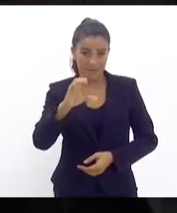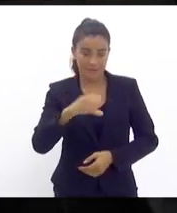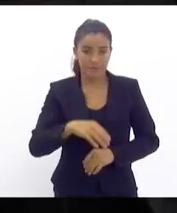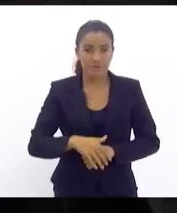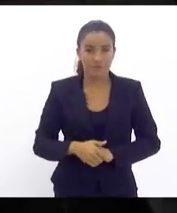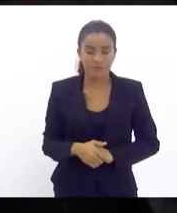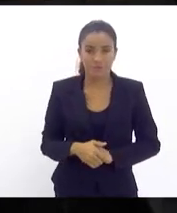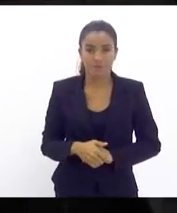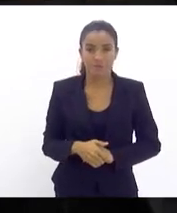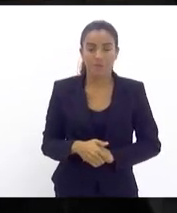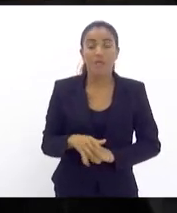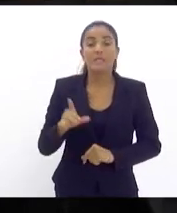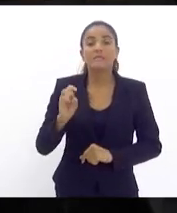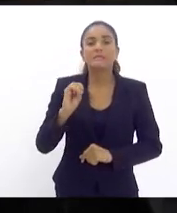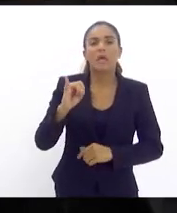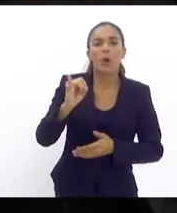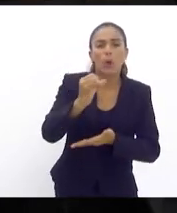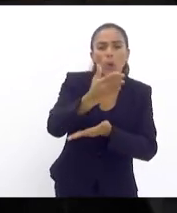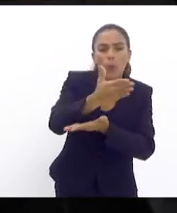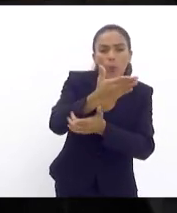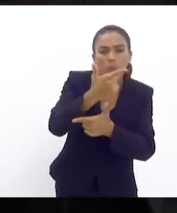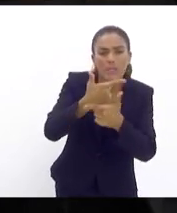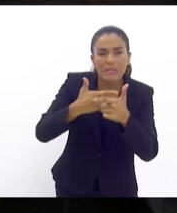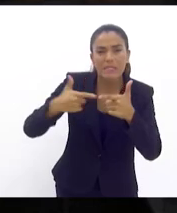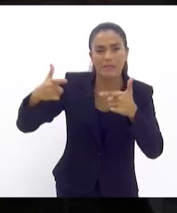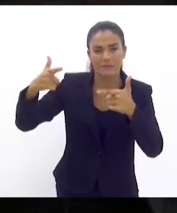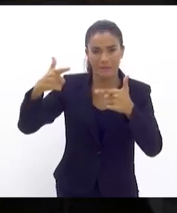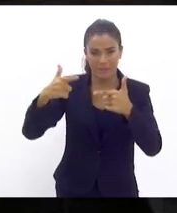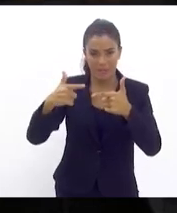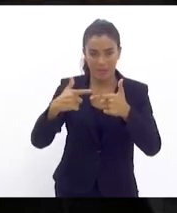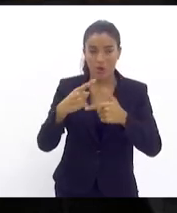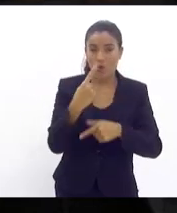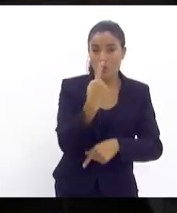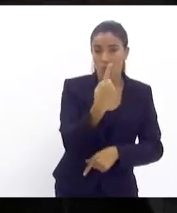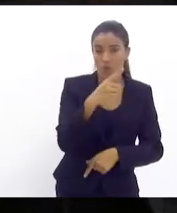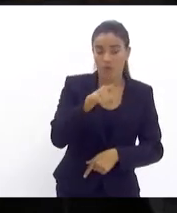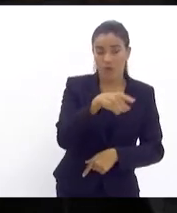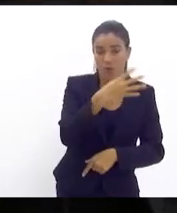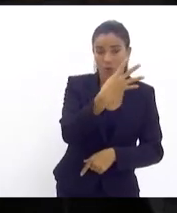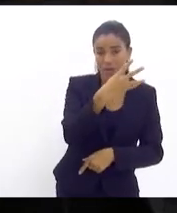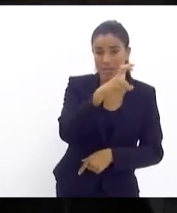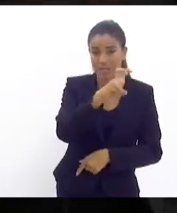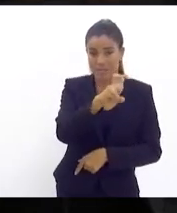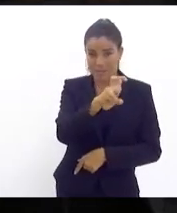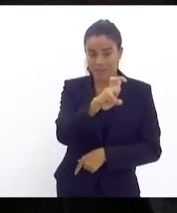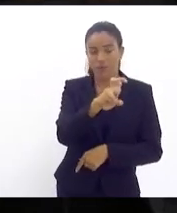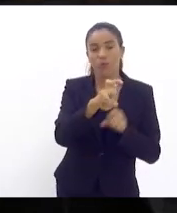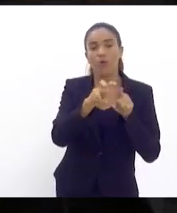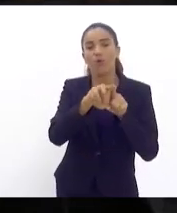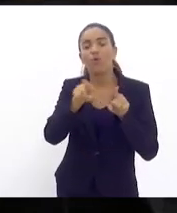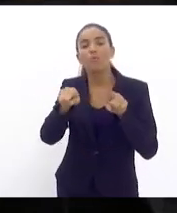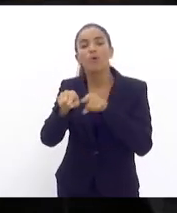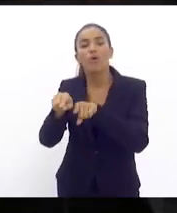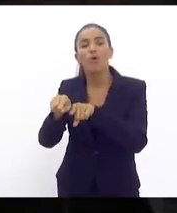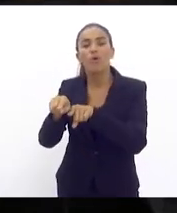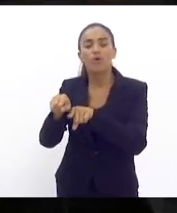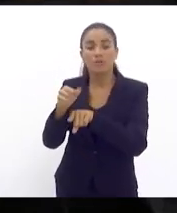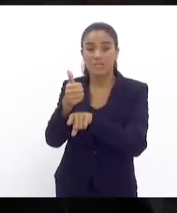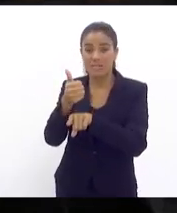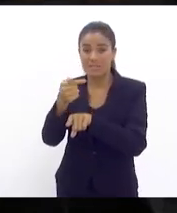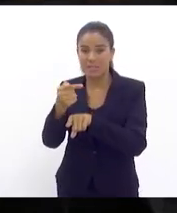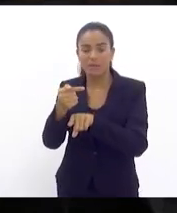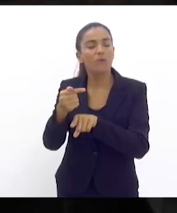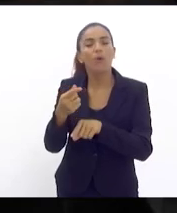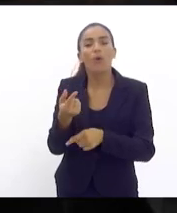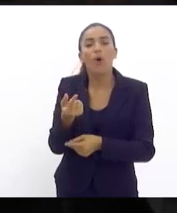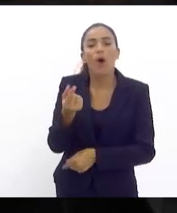Se eu dividir o teto de R$,45,27 por R 5,17, a alíquota do Estado do Rio de